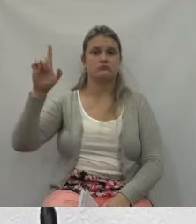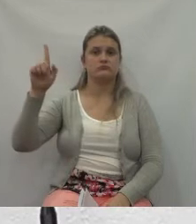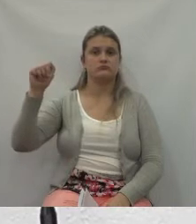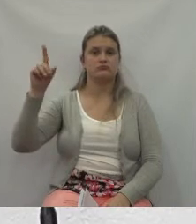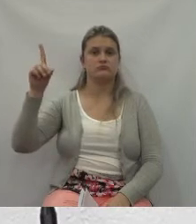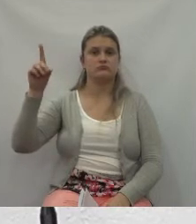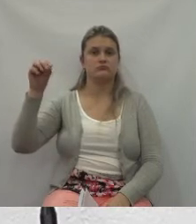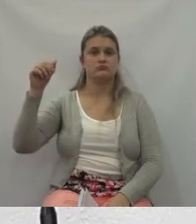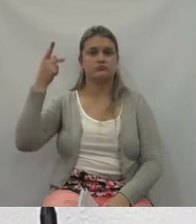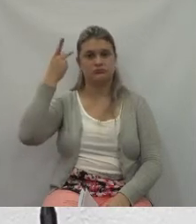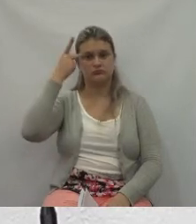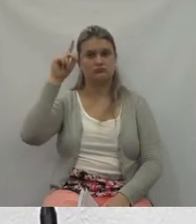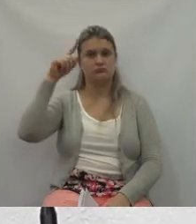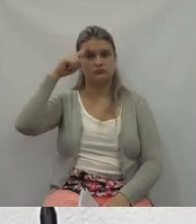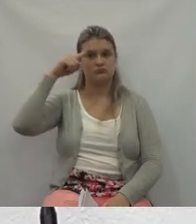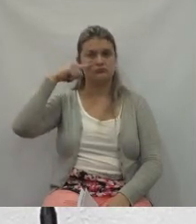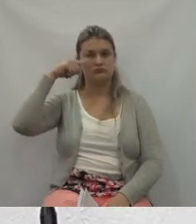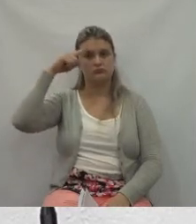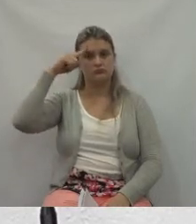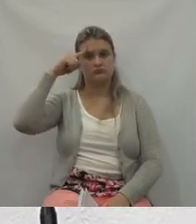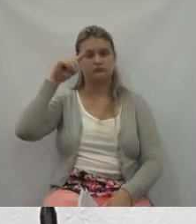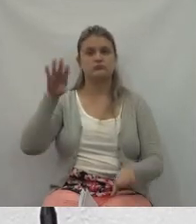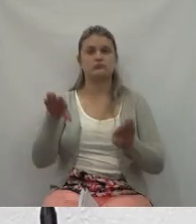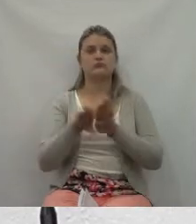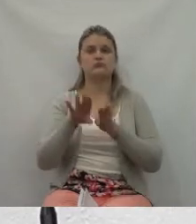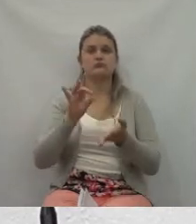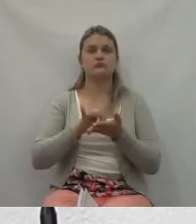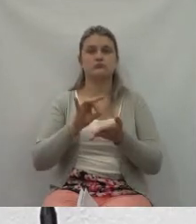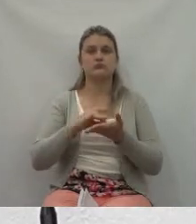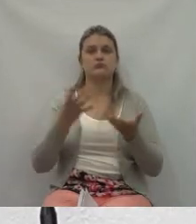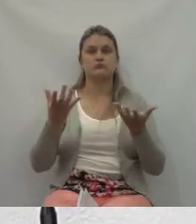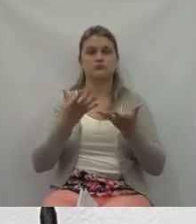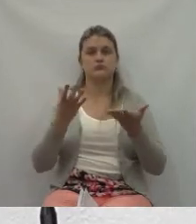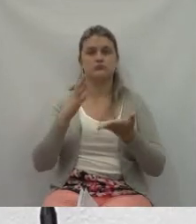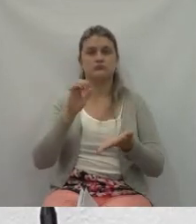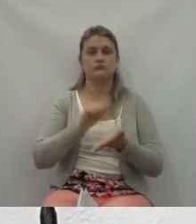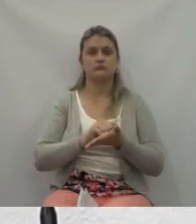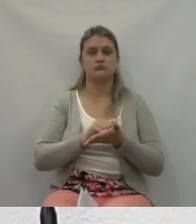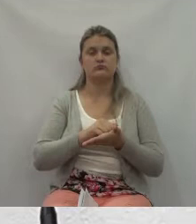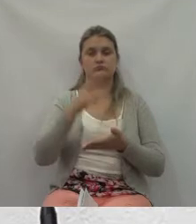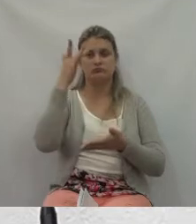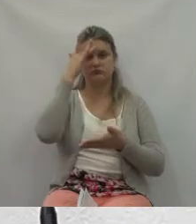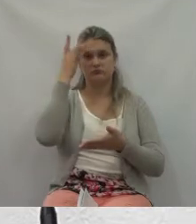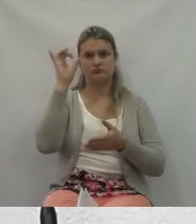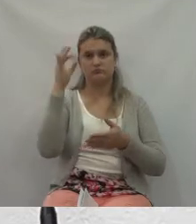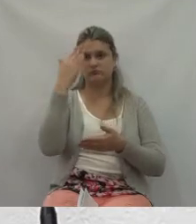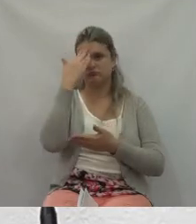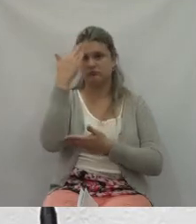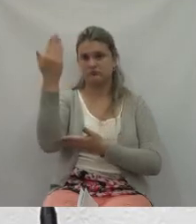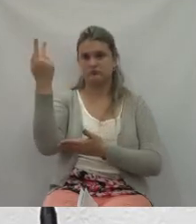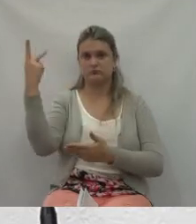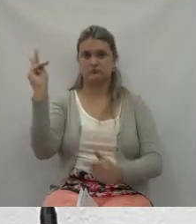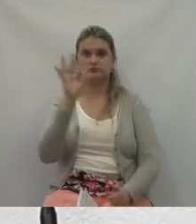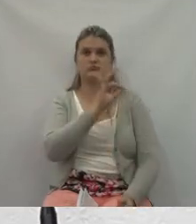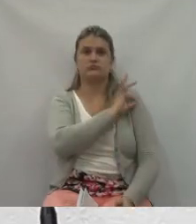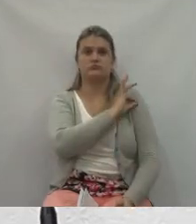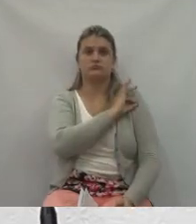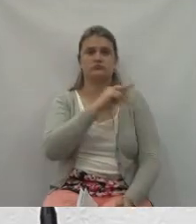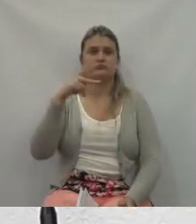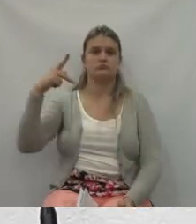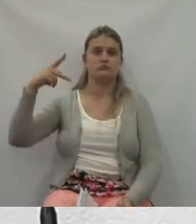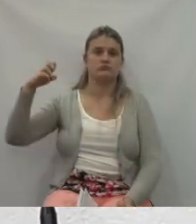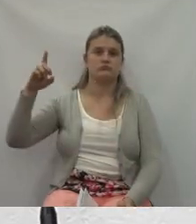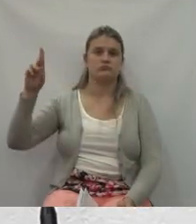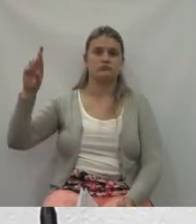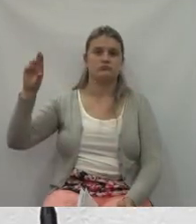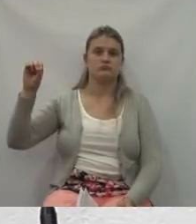Mas, mesmo assim, gostaria de registrar especial agradecimento ao Sr. Pedro Hilo pela boa parceria